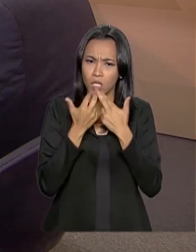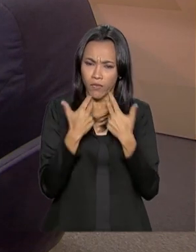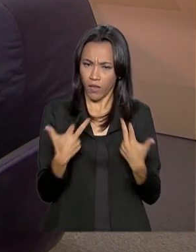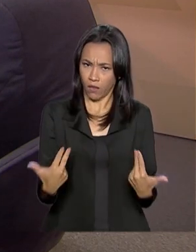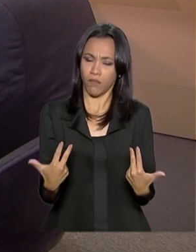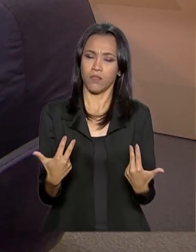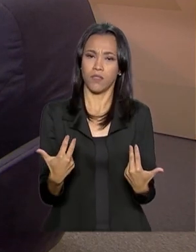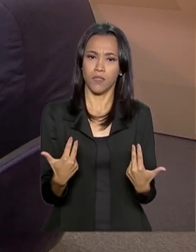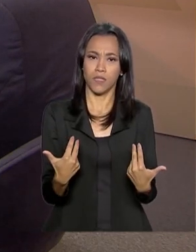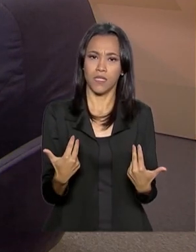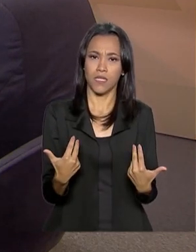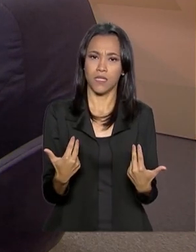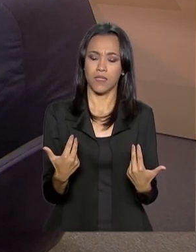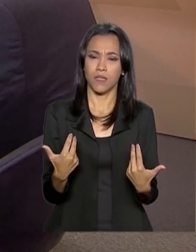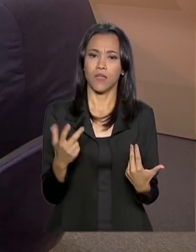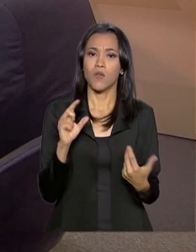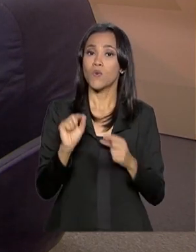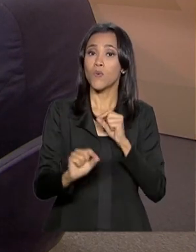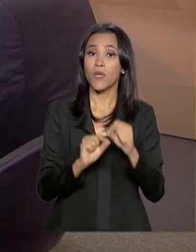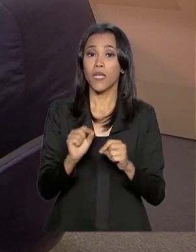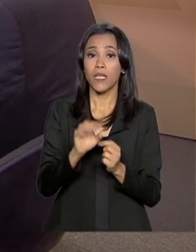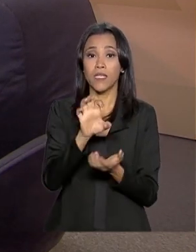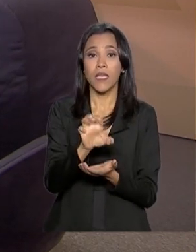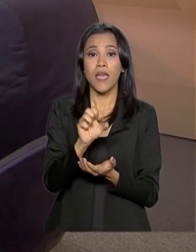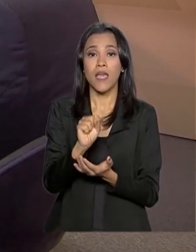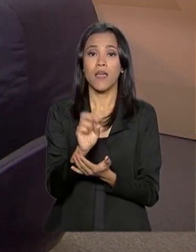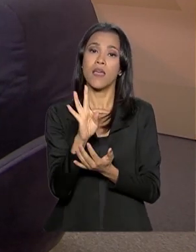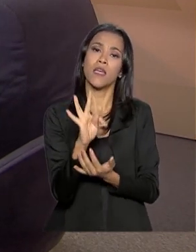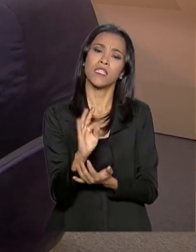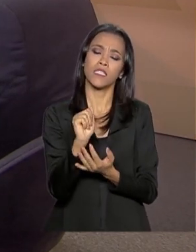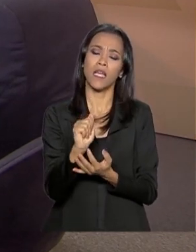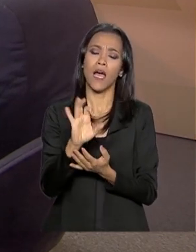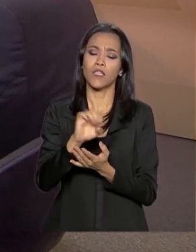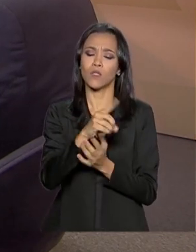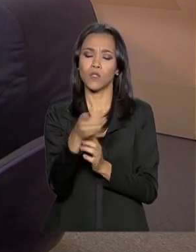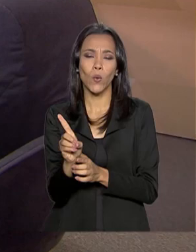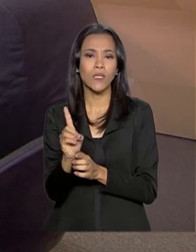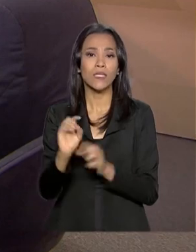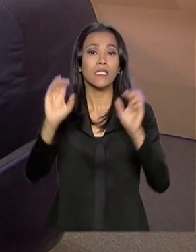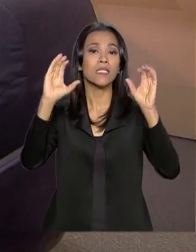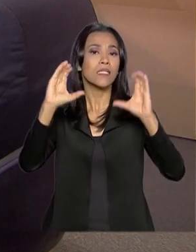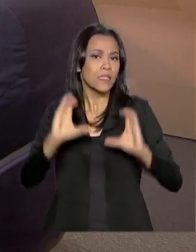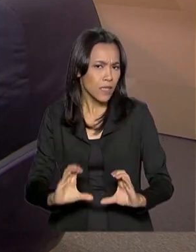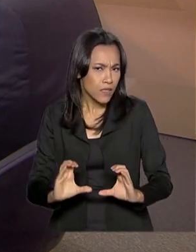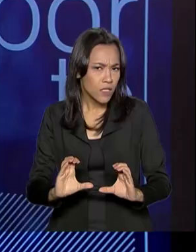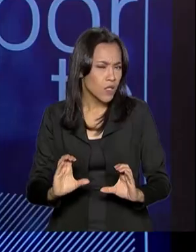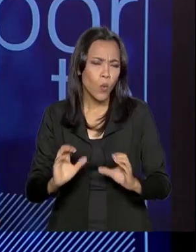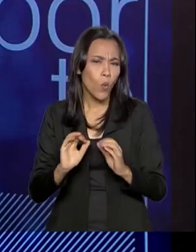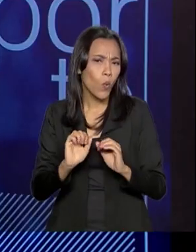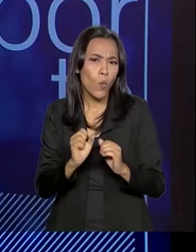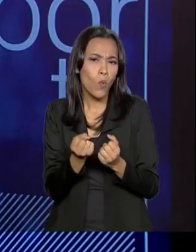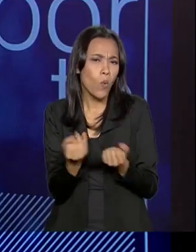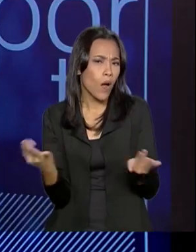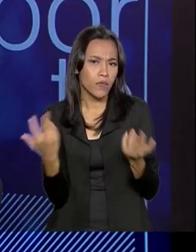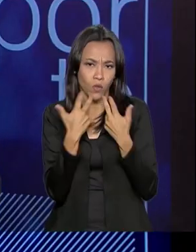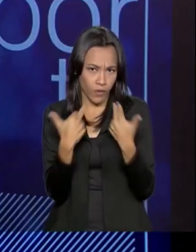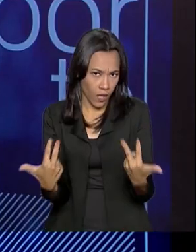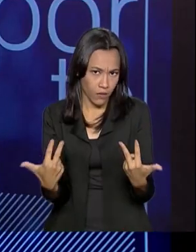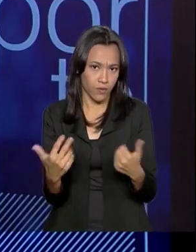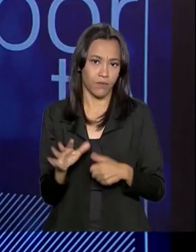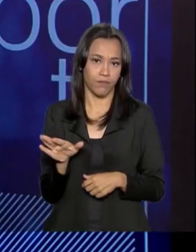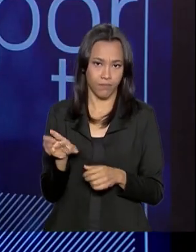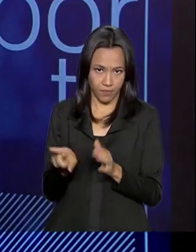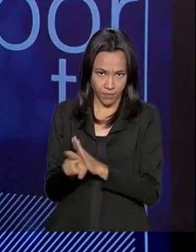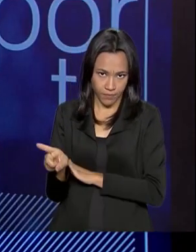chamadas estações cidadania? O que são as estações cidadania e quais são as novidades, ministro? Nós vamos procurar agora